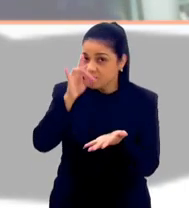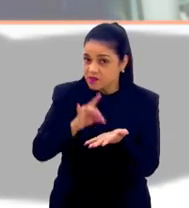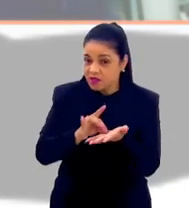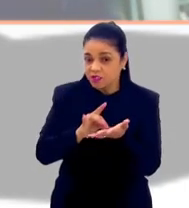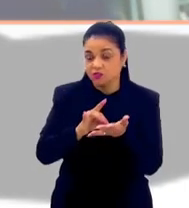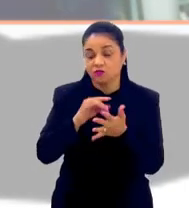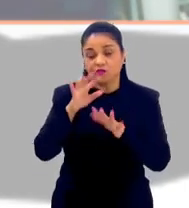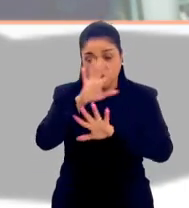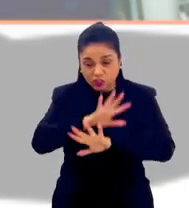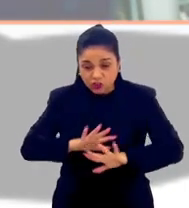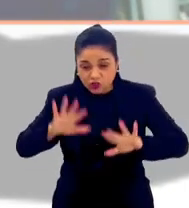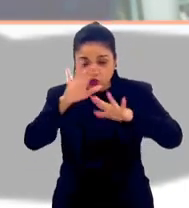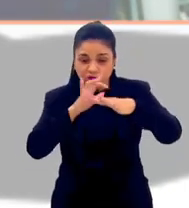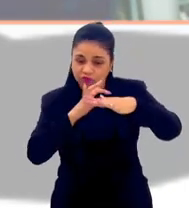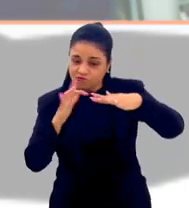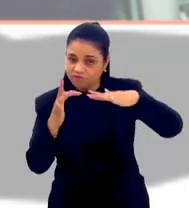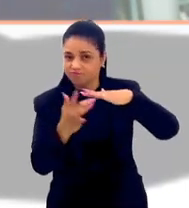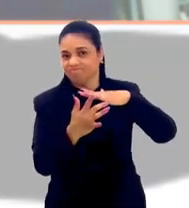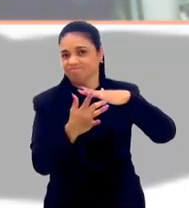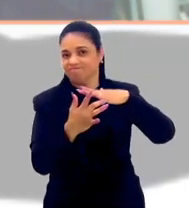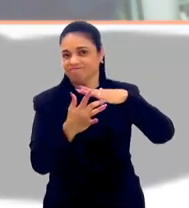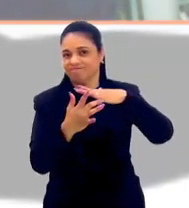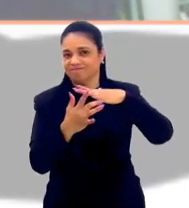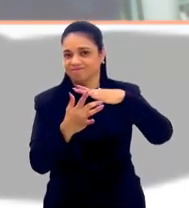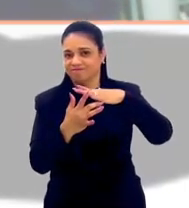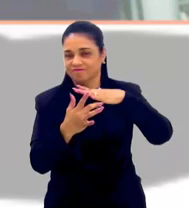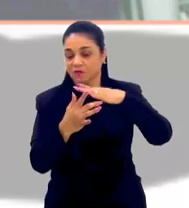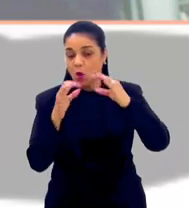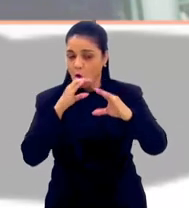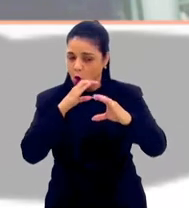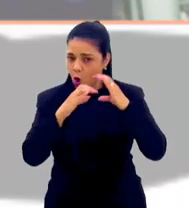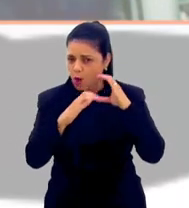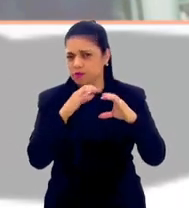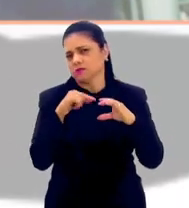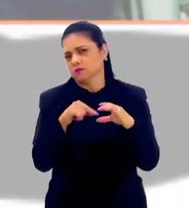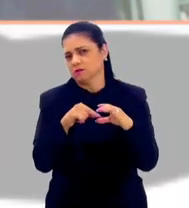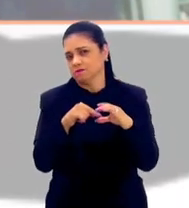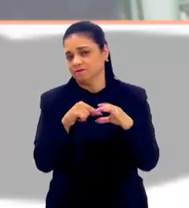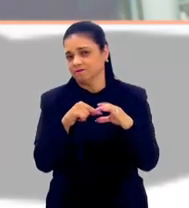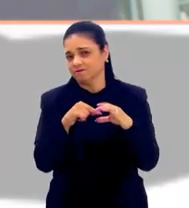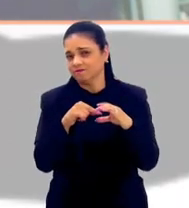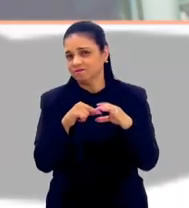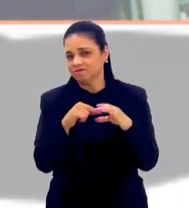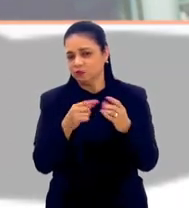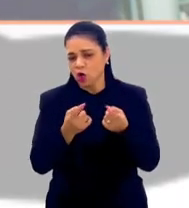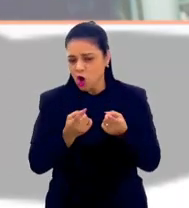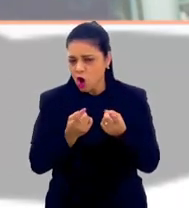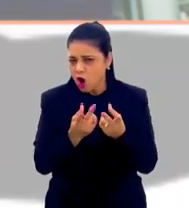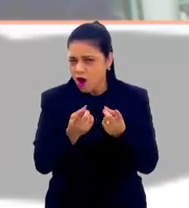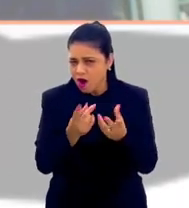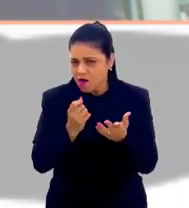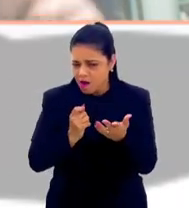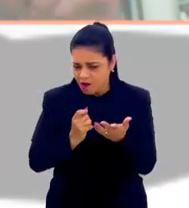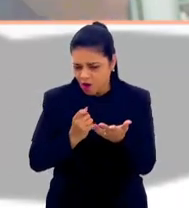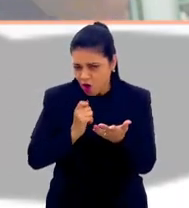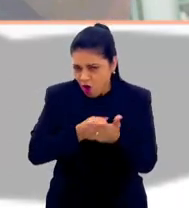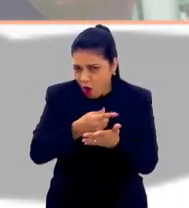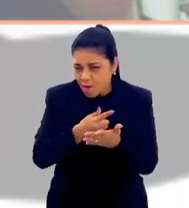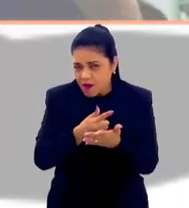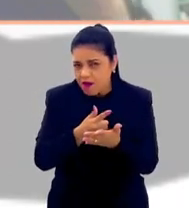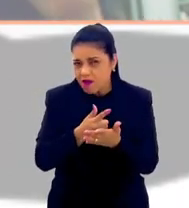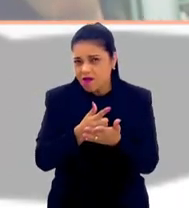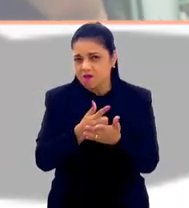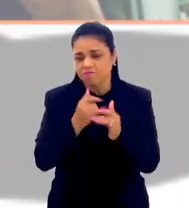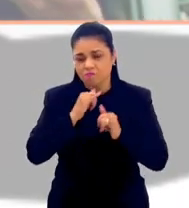e de rede social, estou falando, é meio de comunicação, não compre propaganda enganosa e